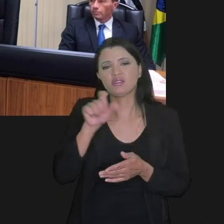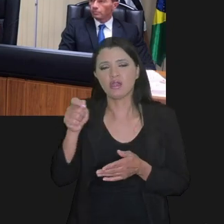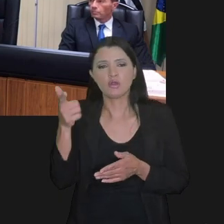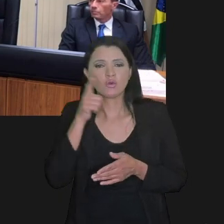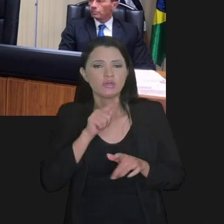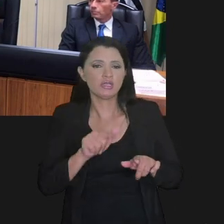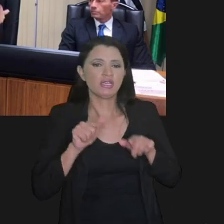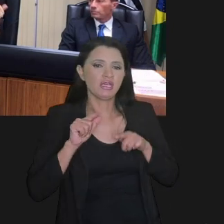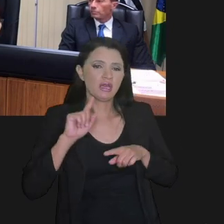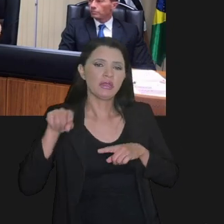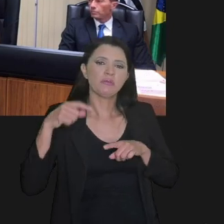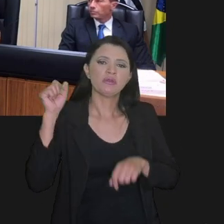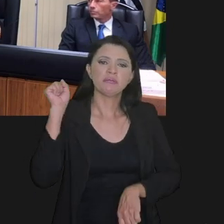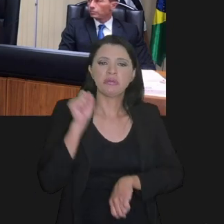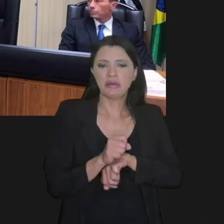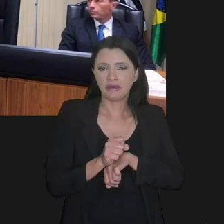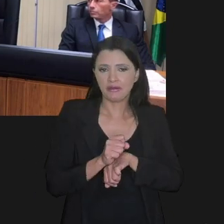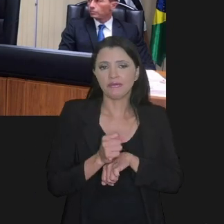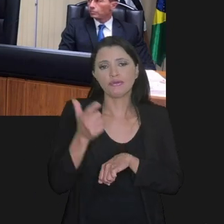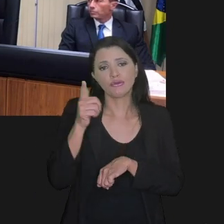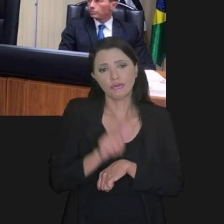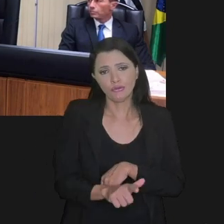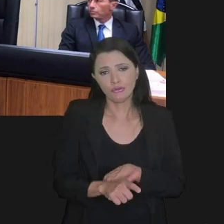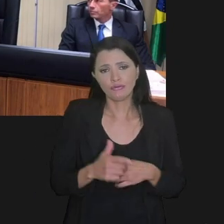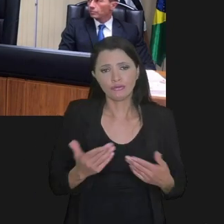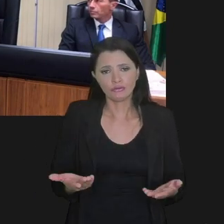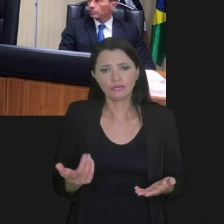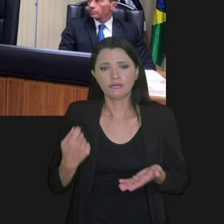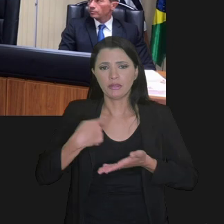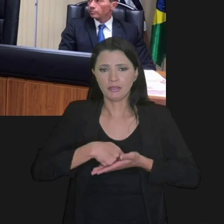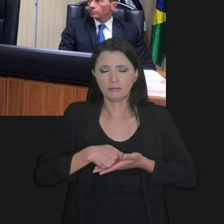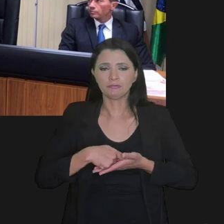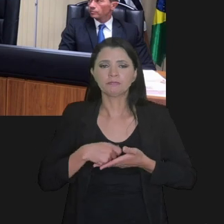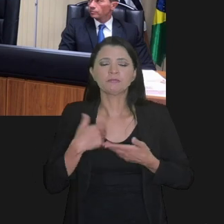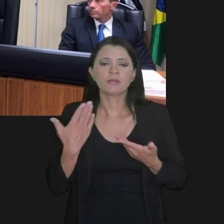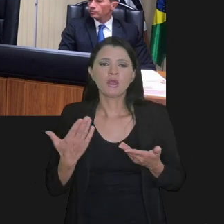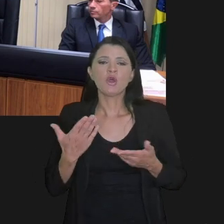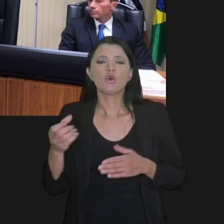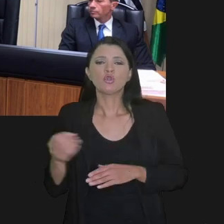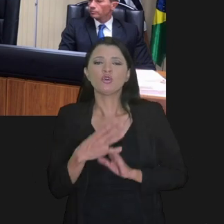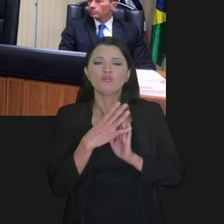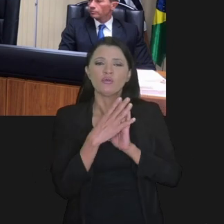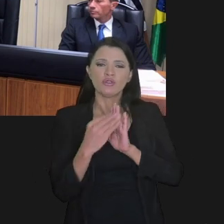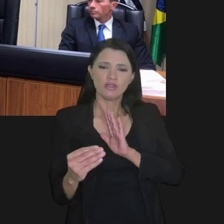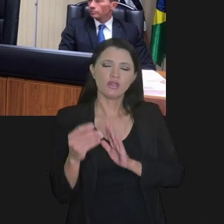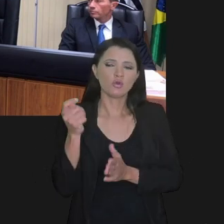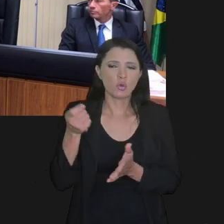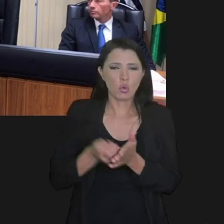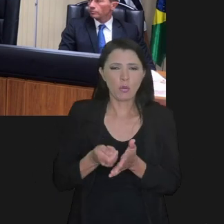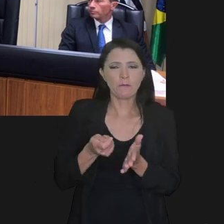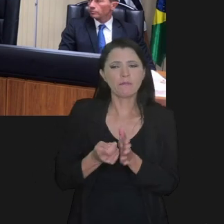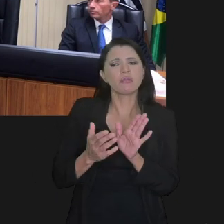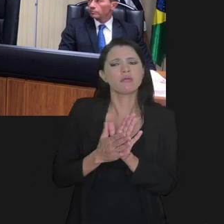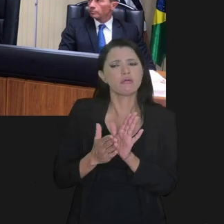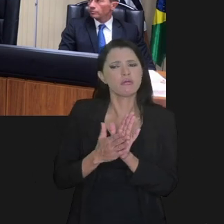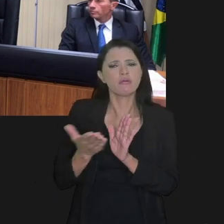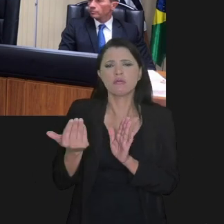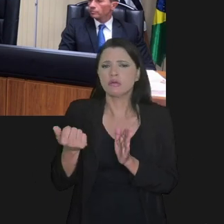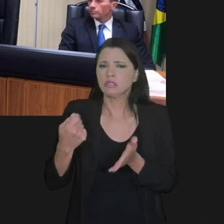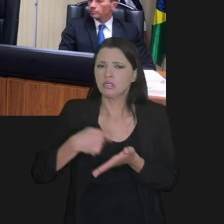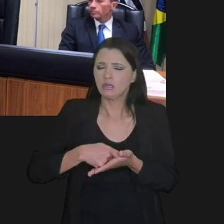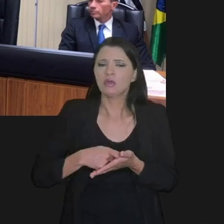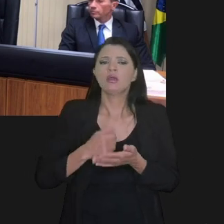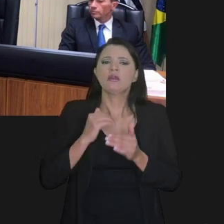conseguia certidão e depois caía na irregularidade novamente. um novo modelo de cobrança